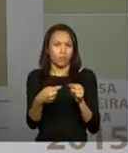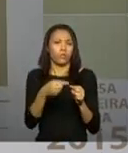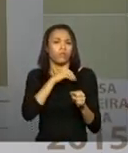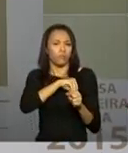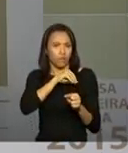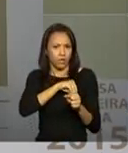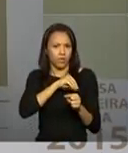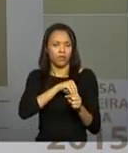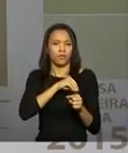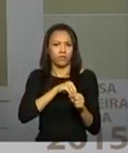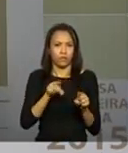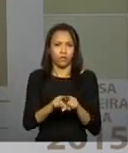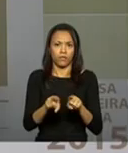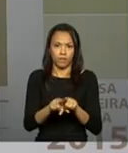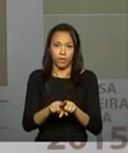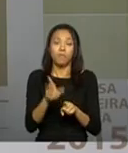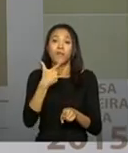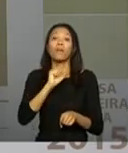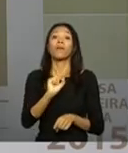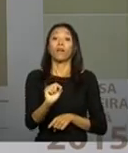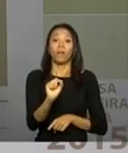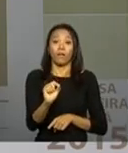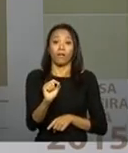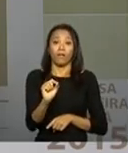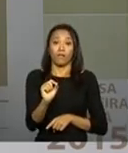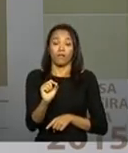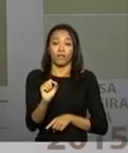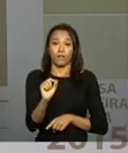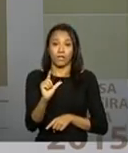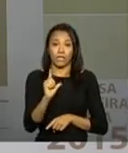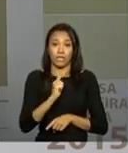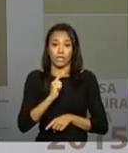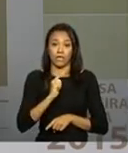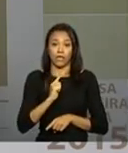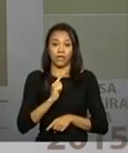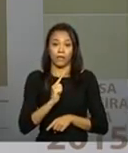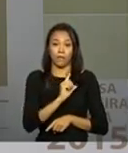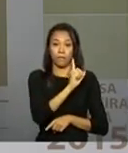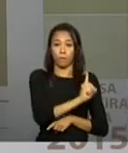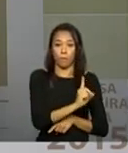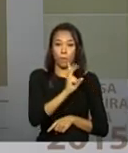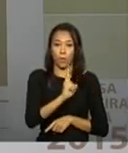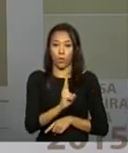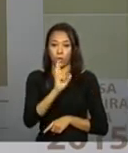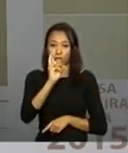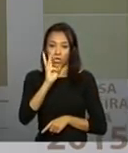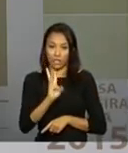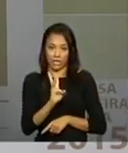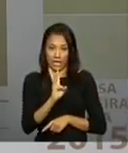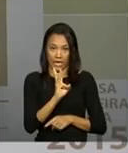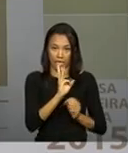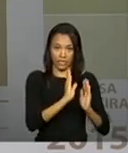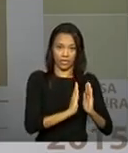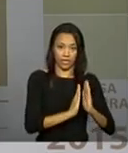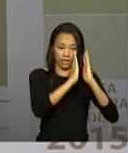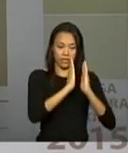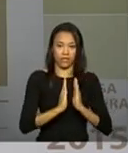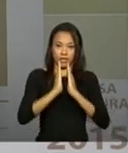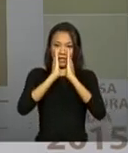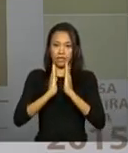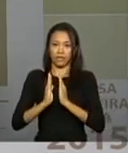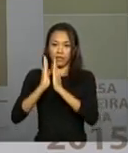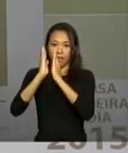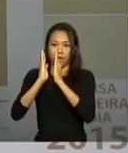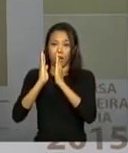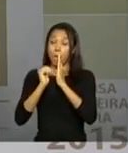aqui disso superior. Ou seja, para quem você tem aqui, nessas três tabelas, você tem um perfil muito claro